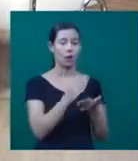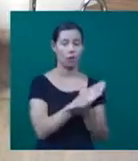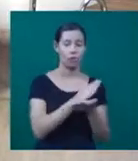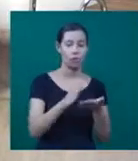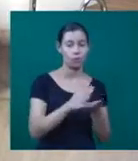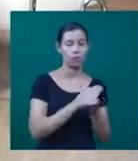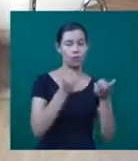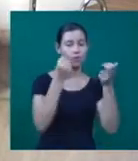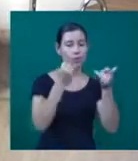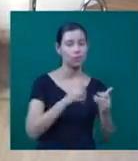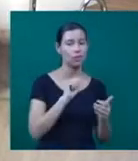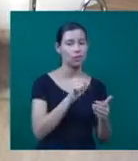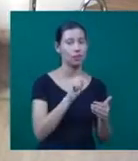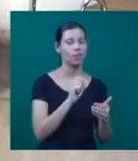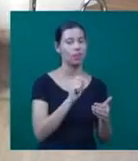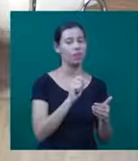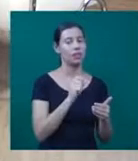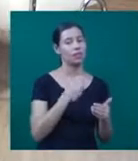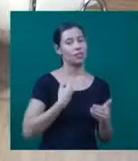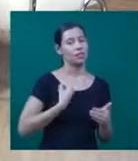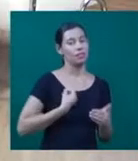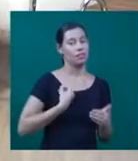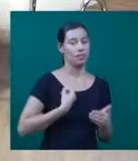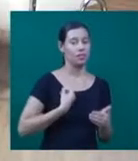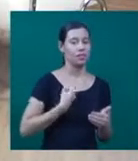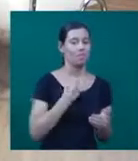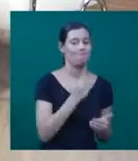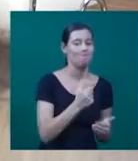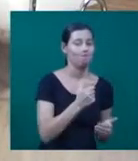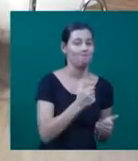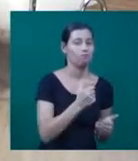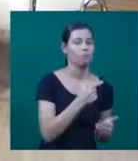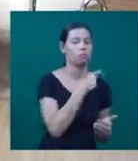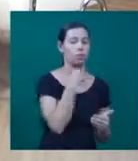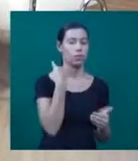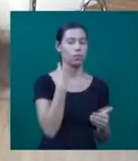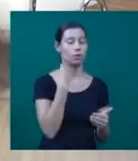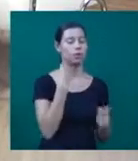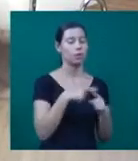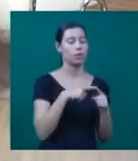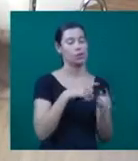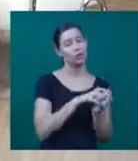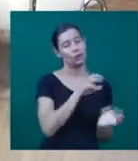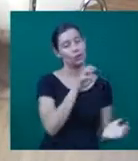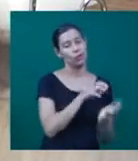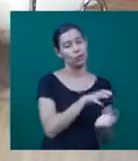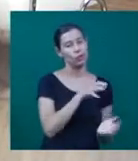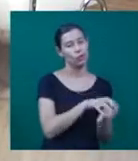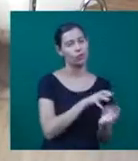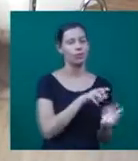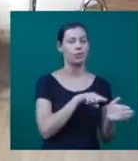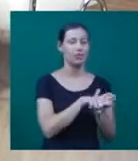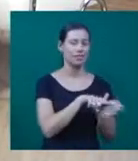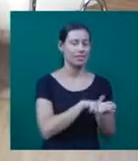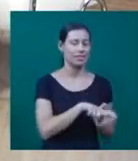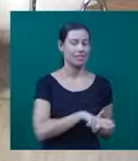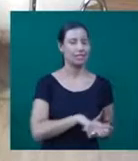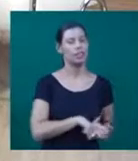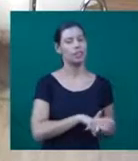trouxeram que ele não teria tantas chances de vida, até em função da idade. Claro, fez toda uma análise de como foi